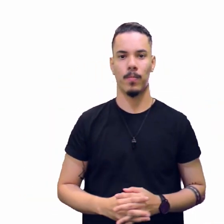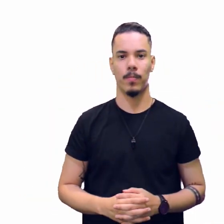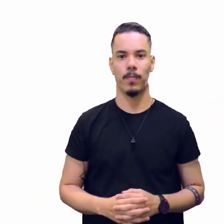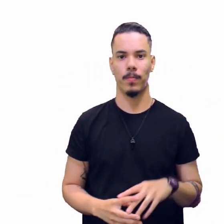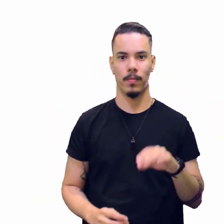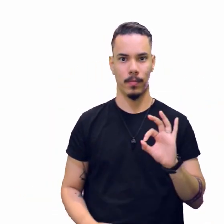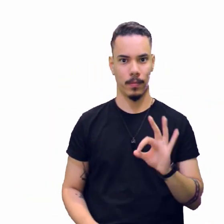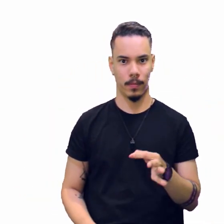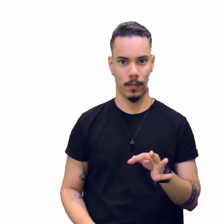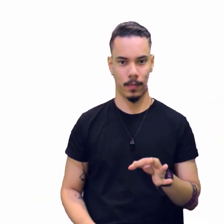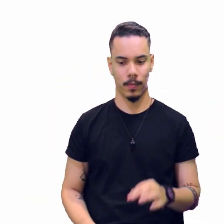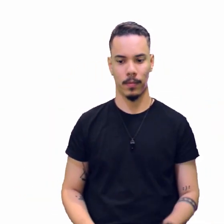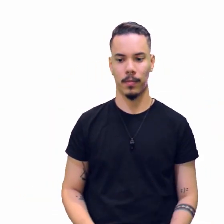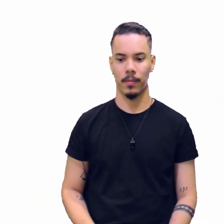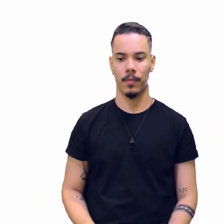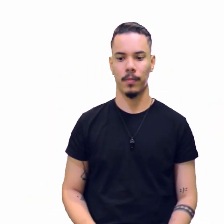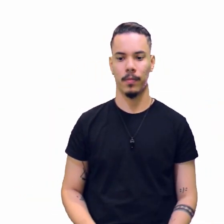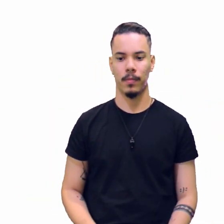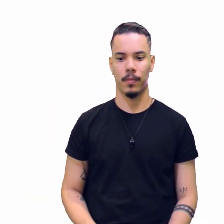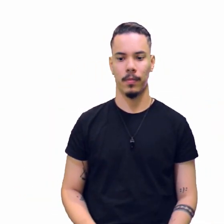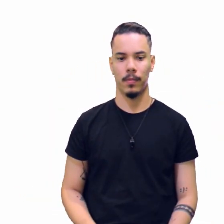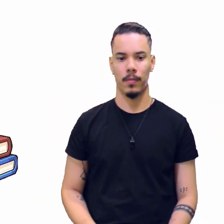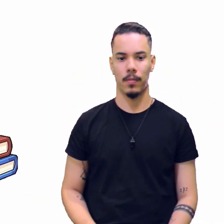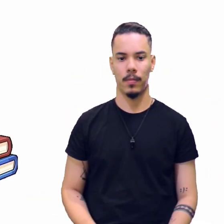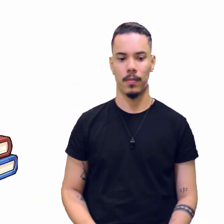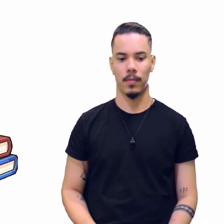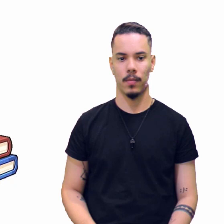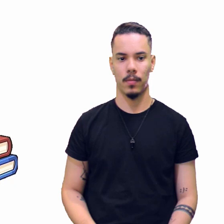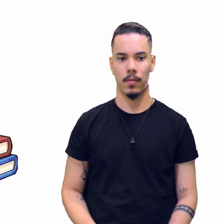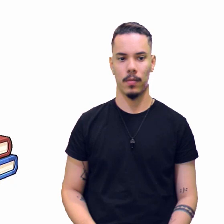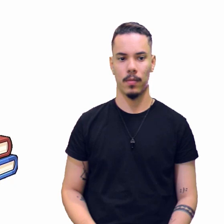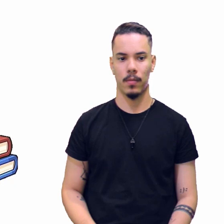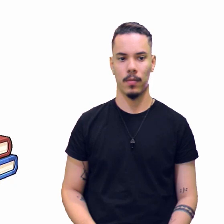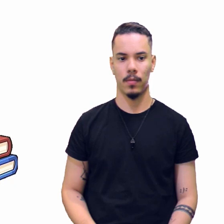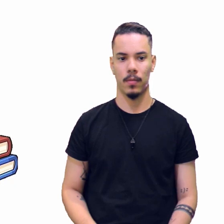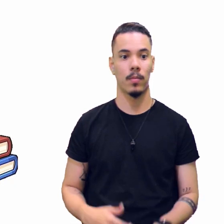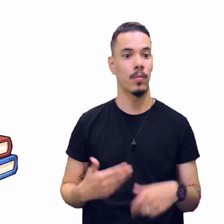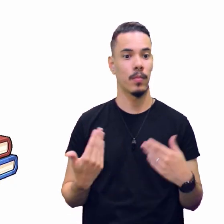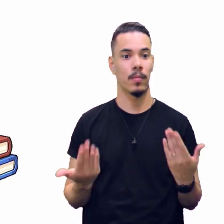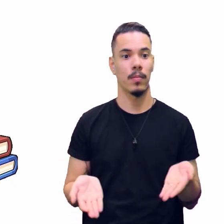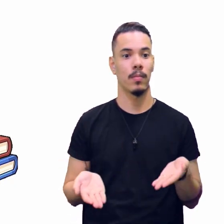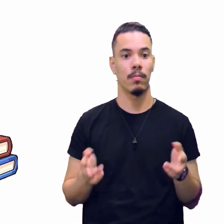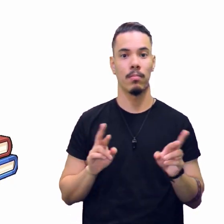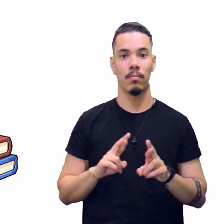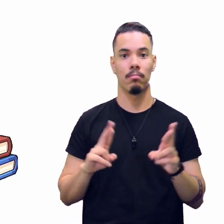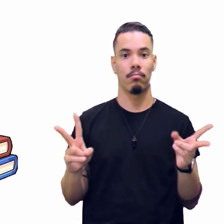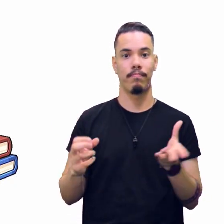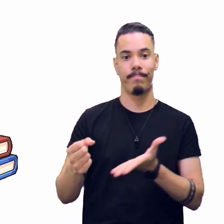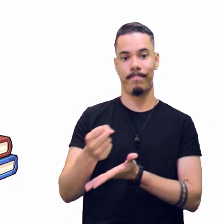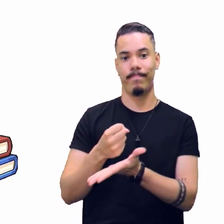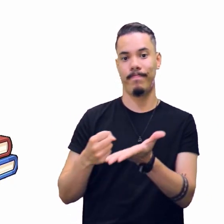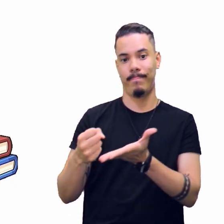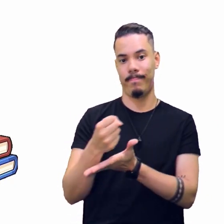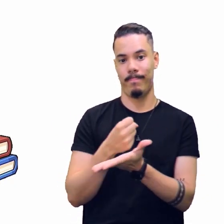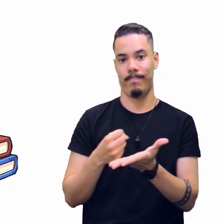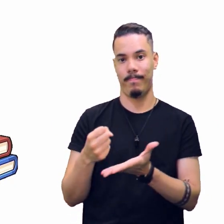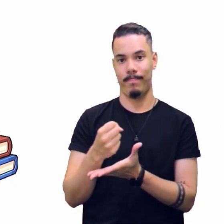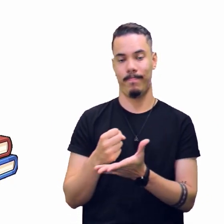Belezinha? Nós temos aqui, mais outra. Quais são as diferenças básicas